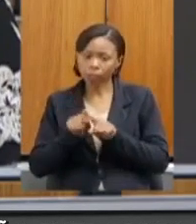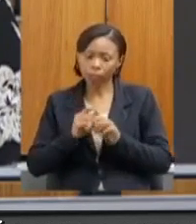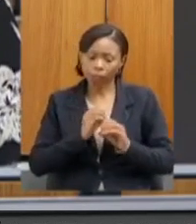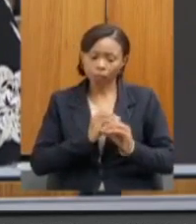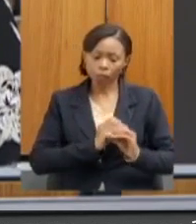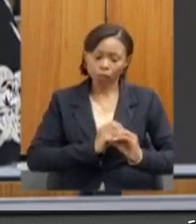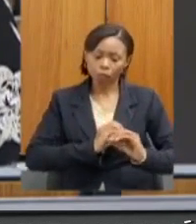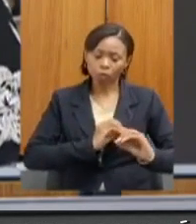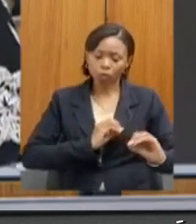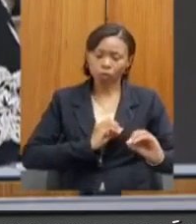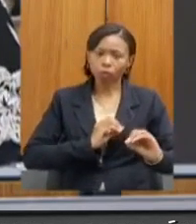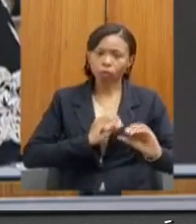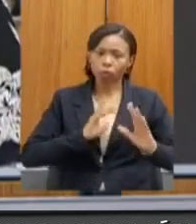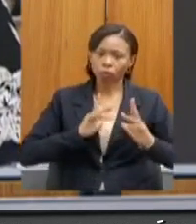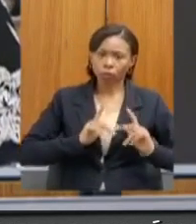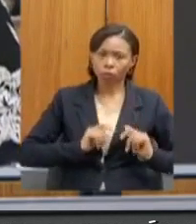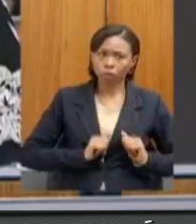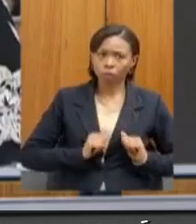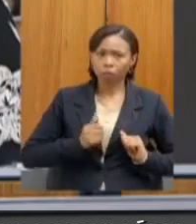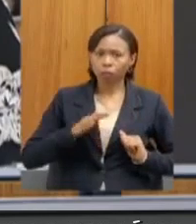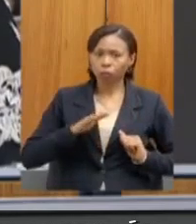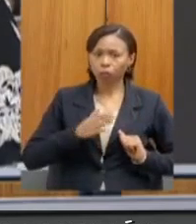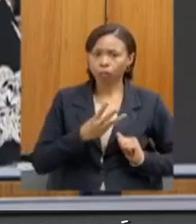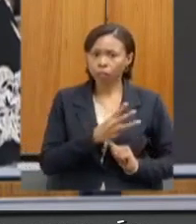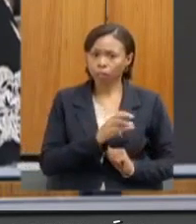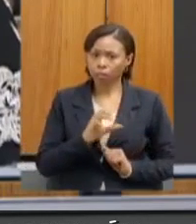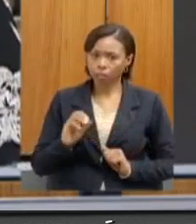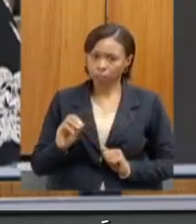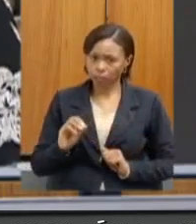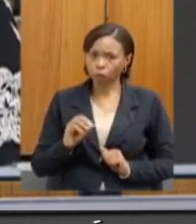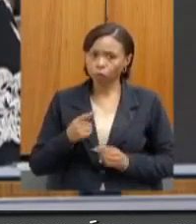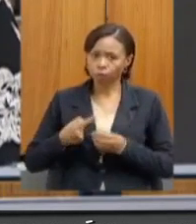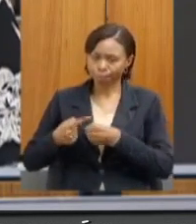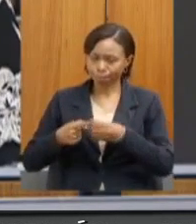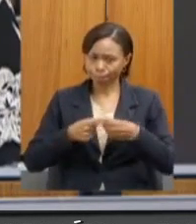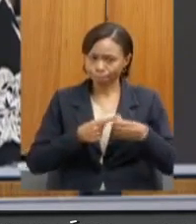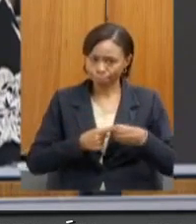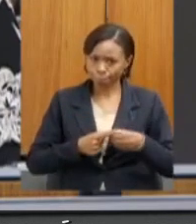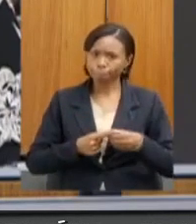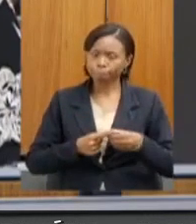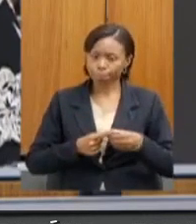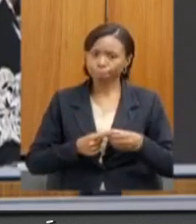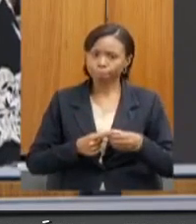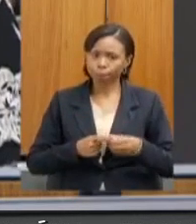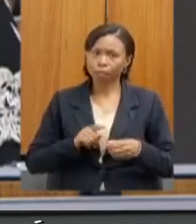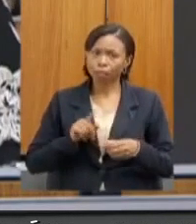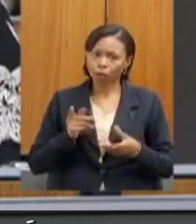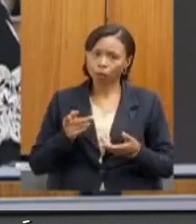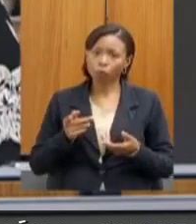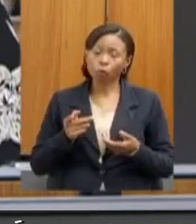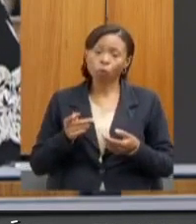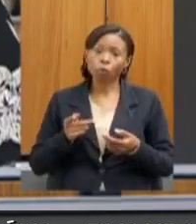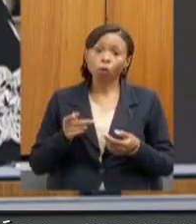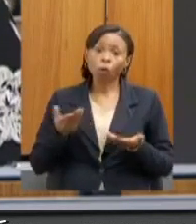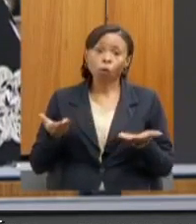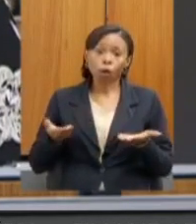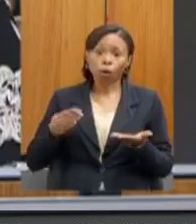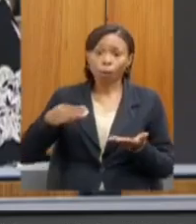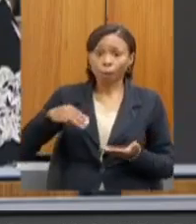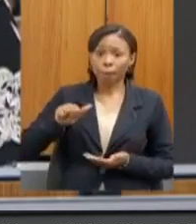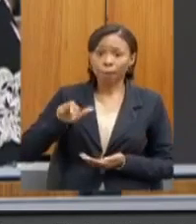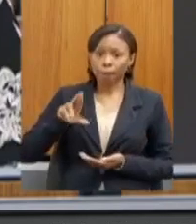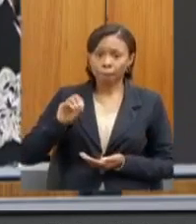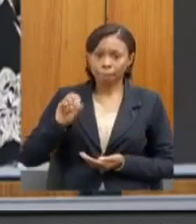cerca de 300 municípios. Então, esse é um outro ponto que o Marco traz. a partir de agora, o Marco fala